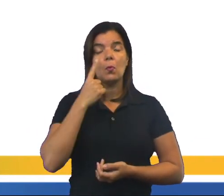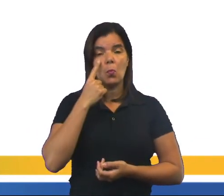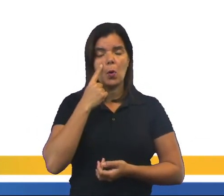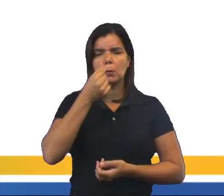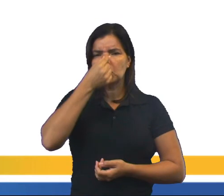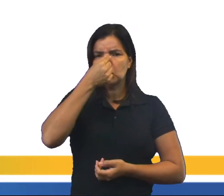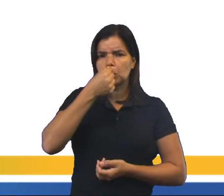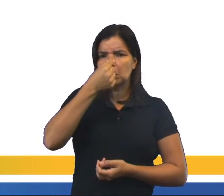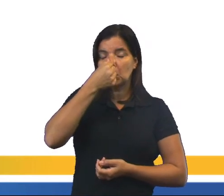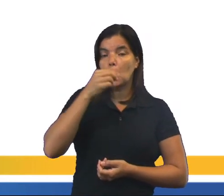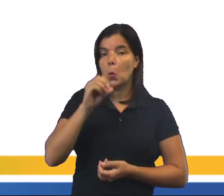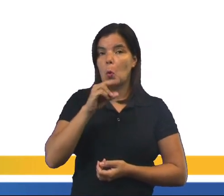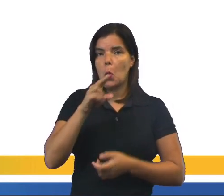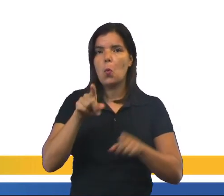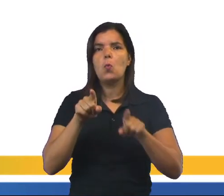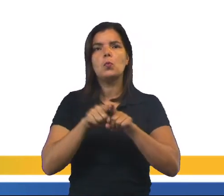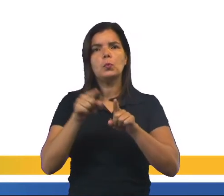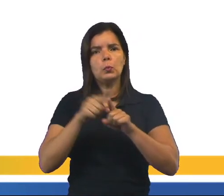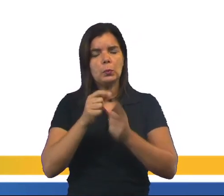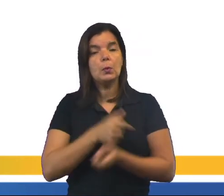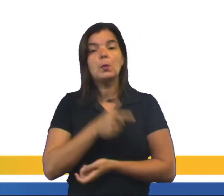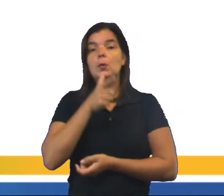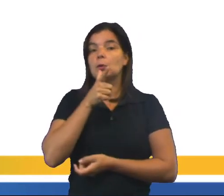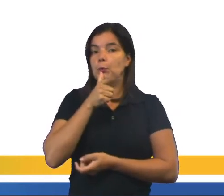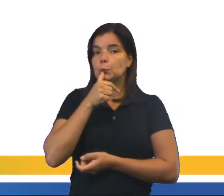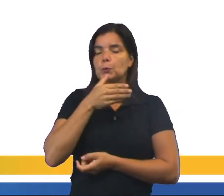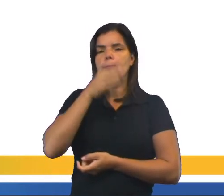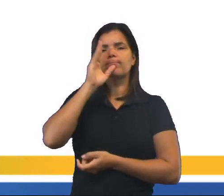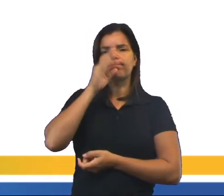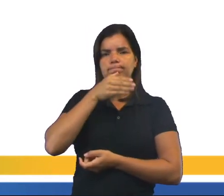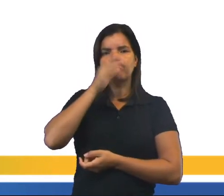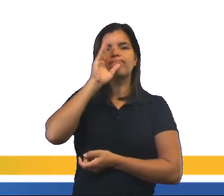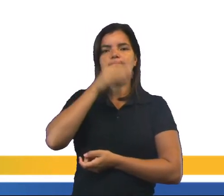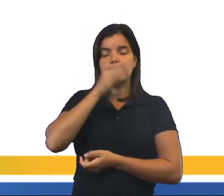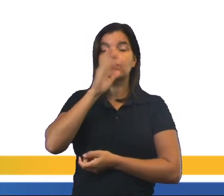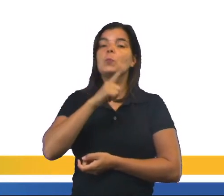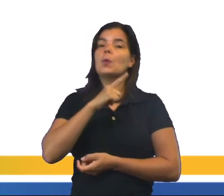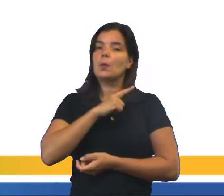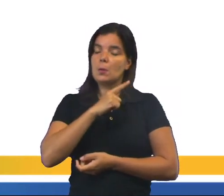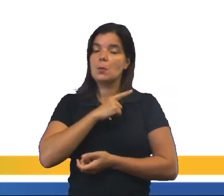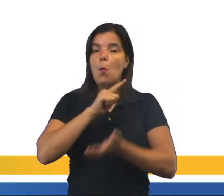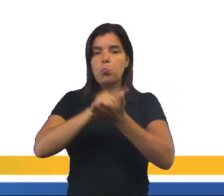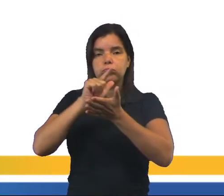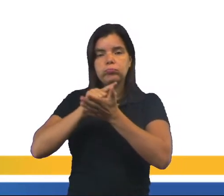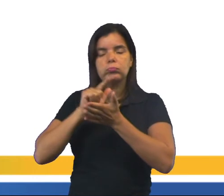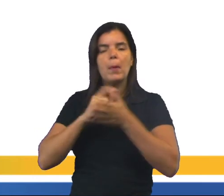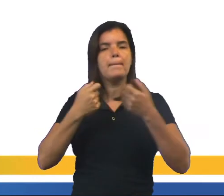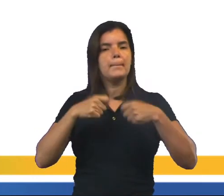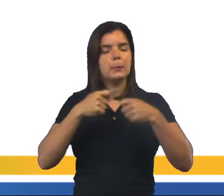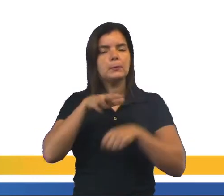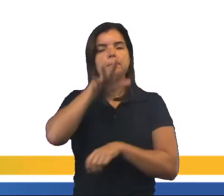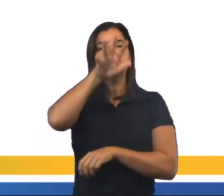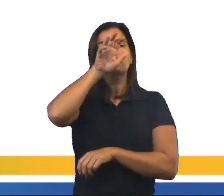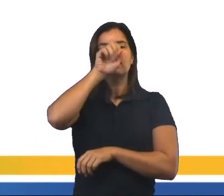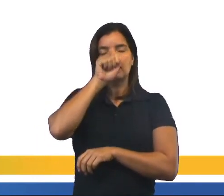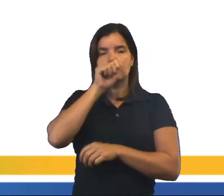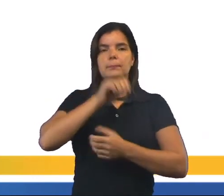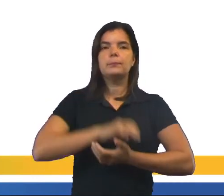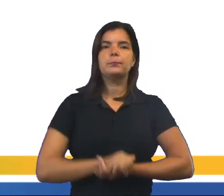gripado ou resfriado, tomar muito líquido para ter a hidratação necessária para a respiração.